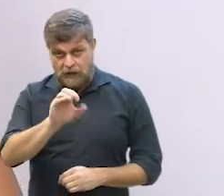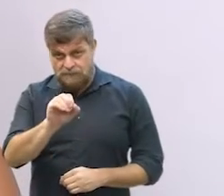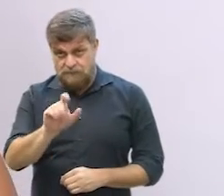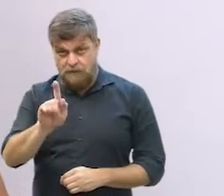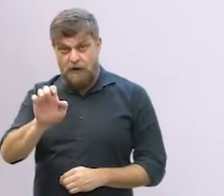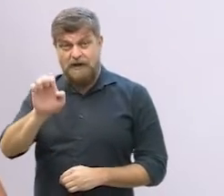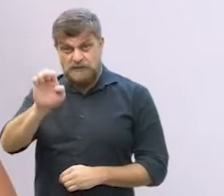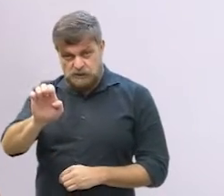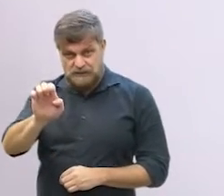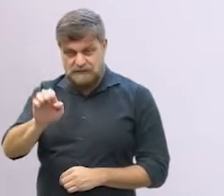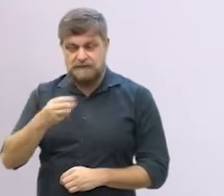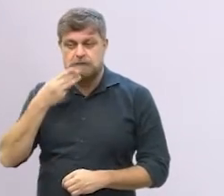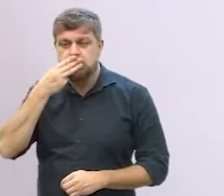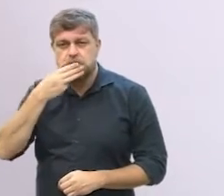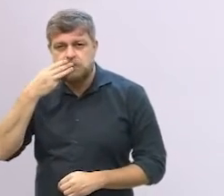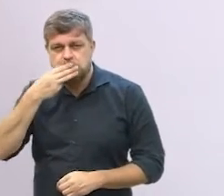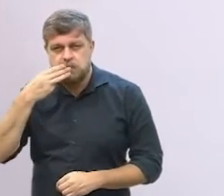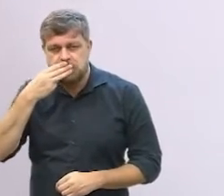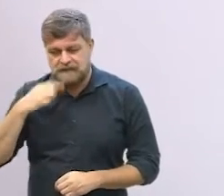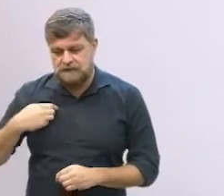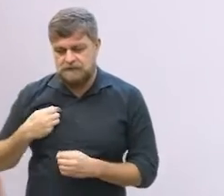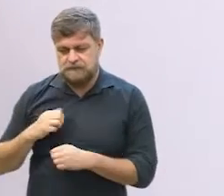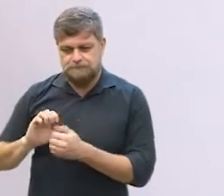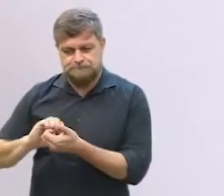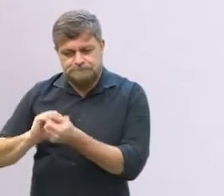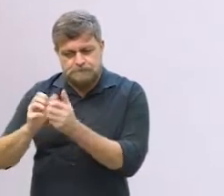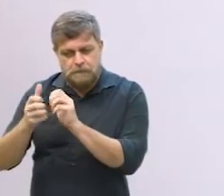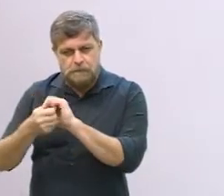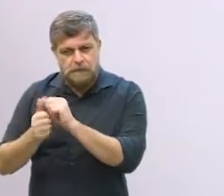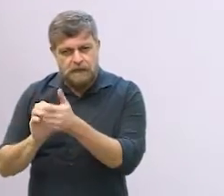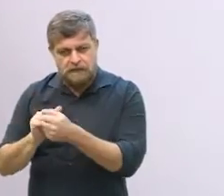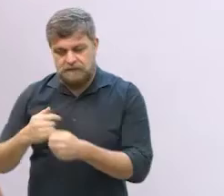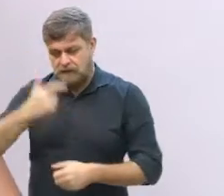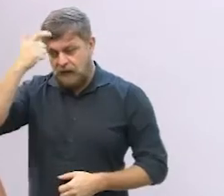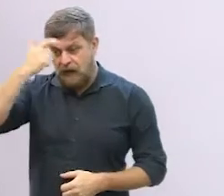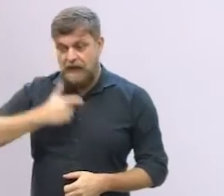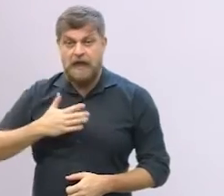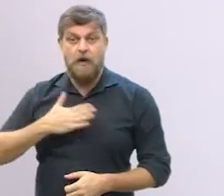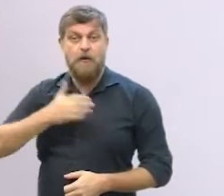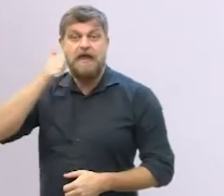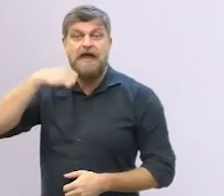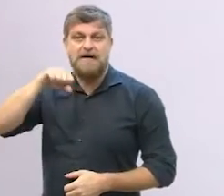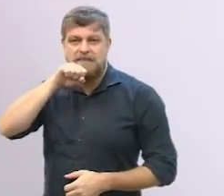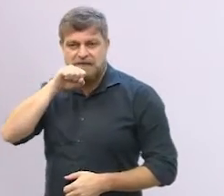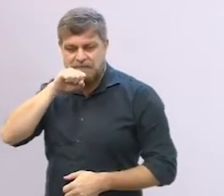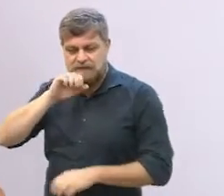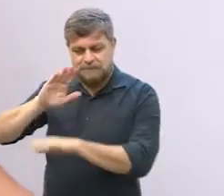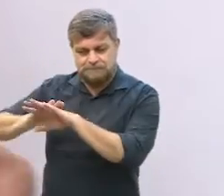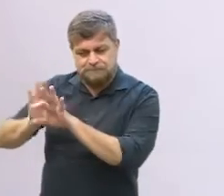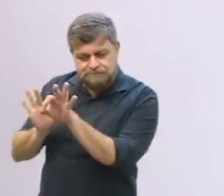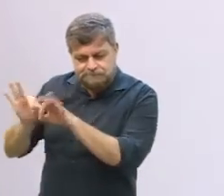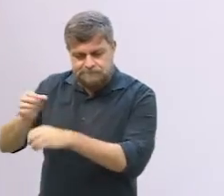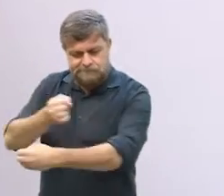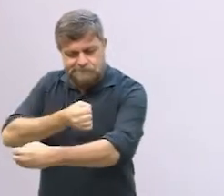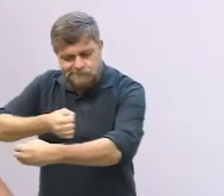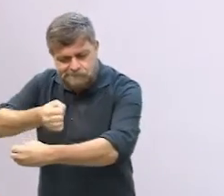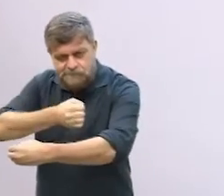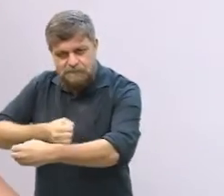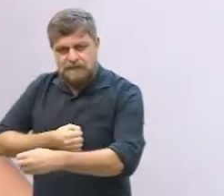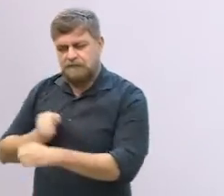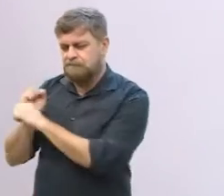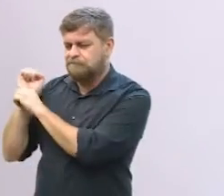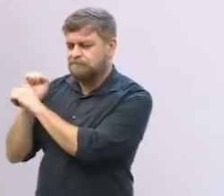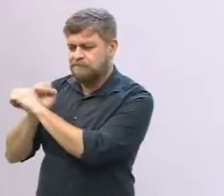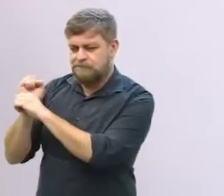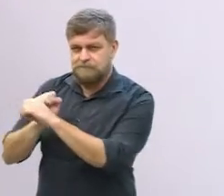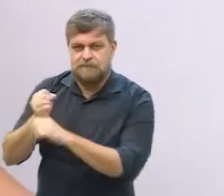Doceria uma confeitaria artesanal tocada por mim e pela minha mãe que é a Vogê que faz há muito